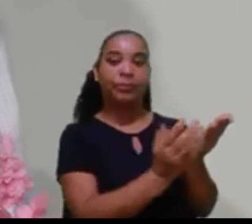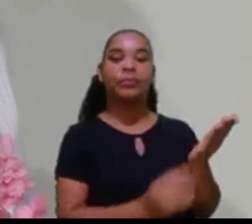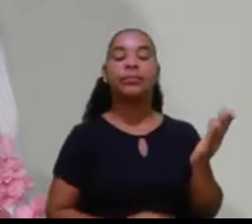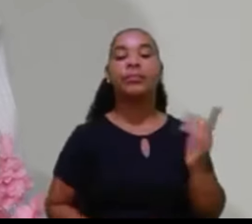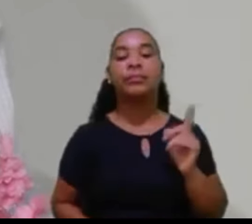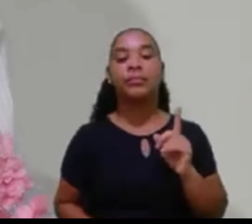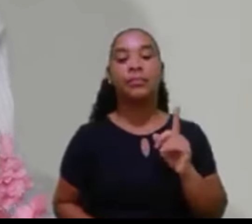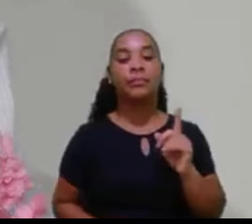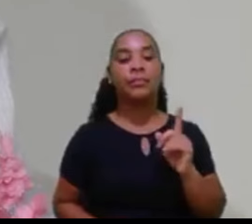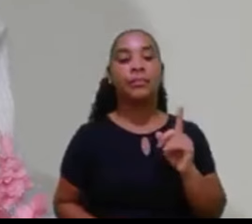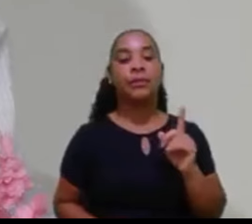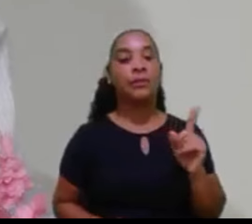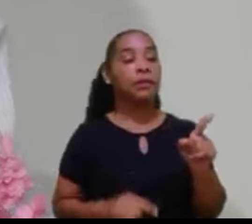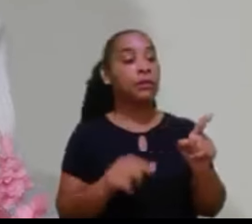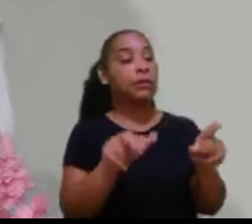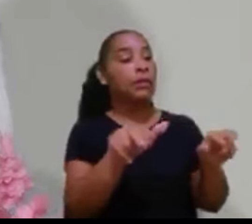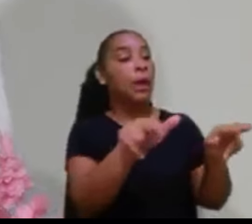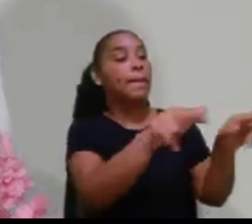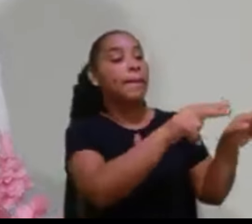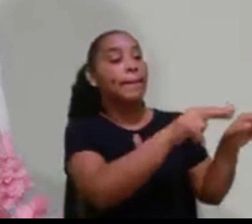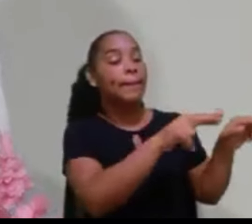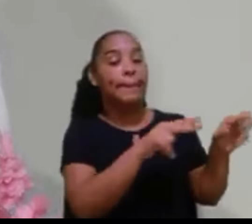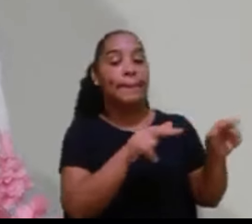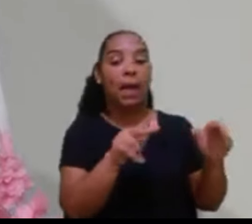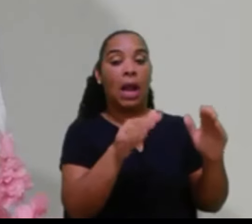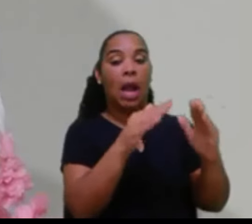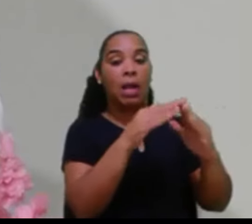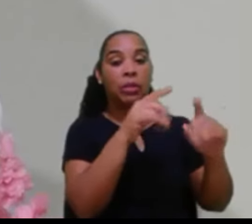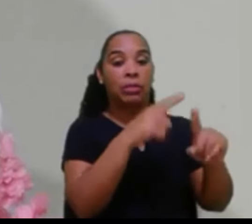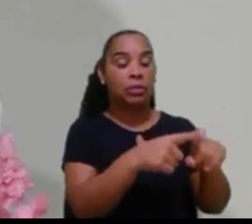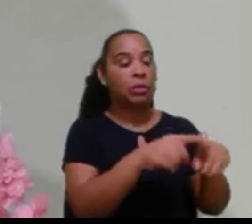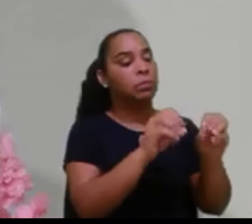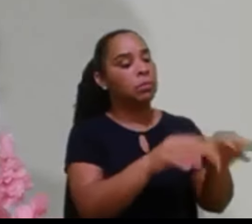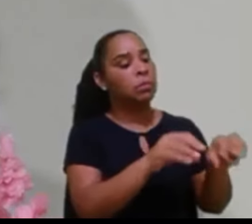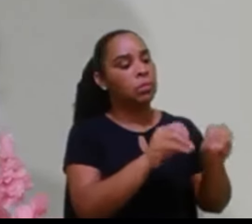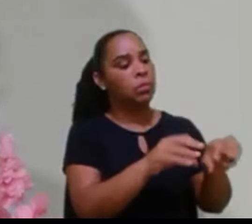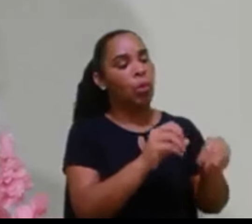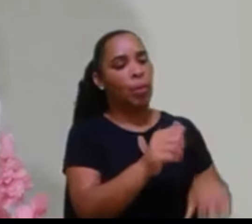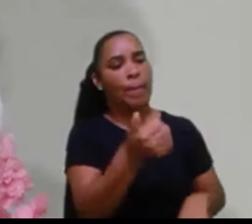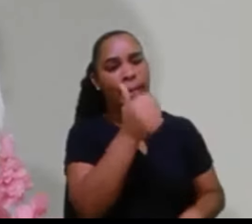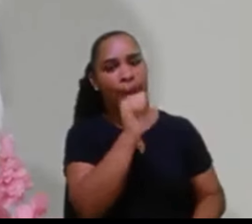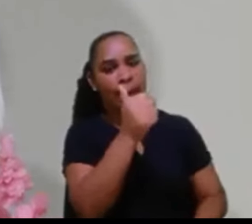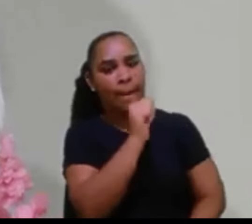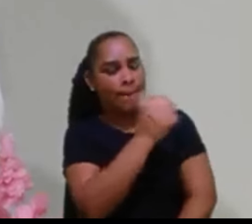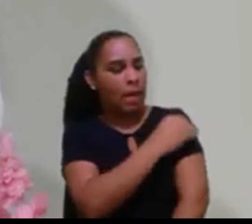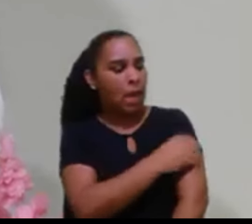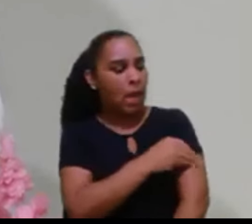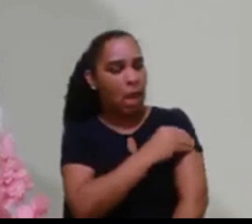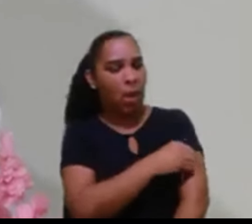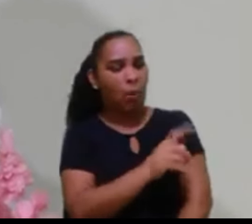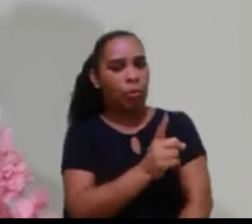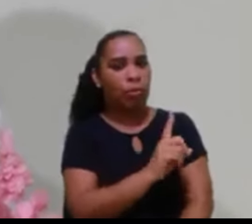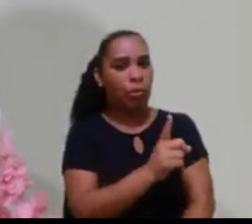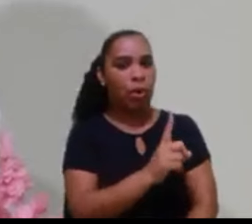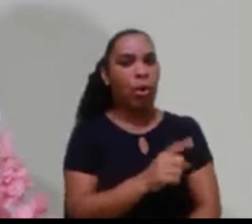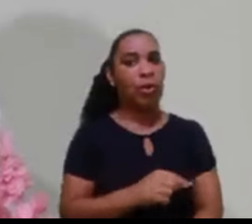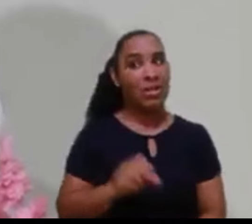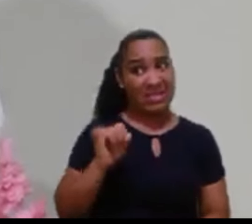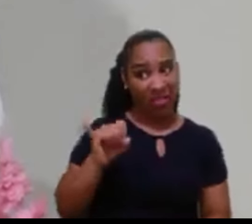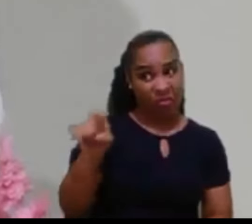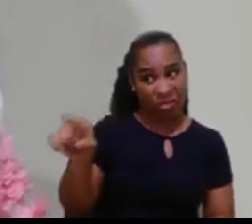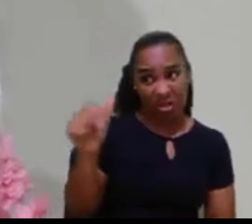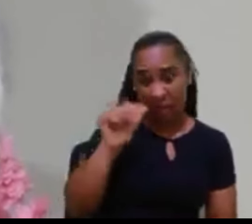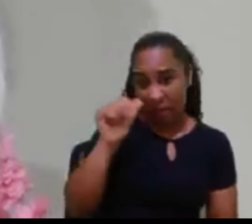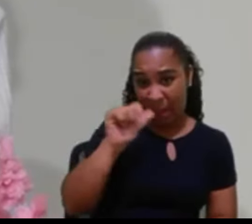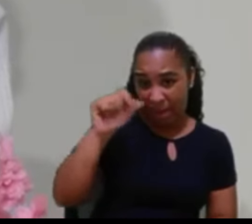E os seus irmãos de crença educaram-no a não beber álcool. Dizendo que ele ia para o inferno